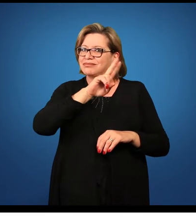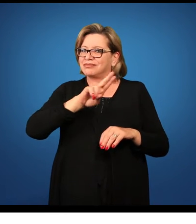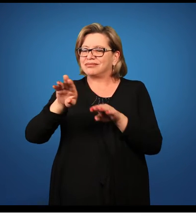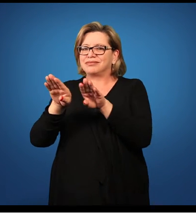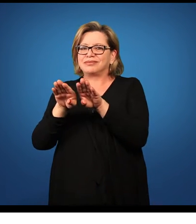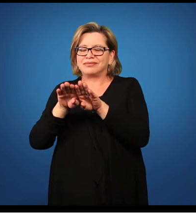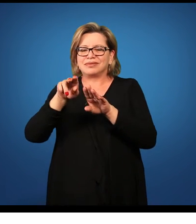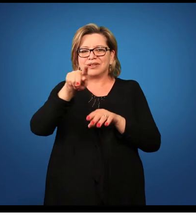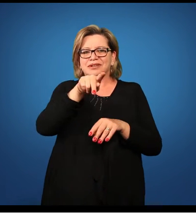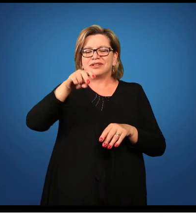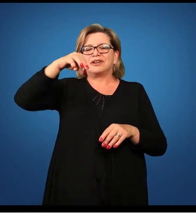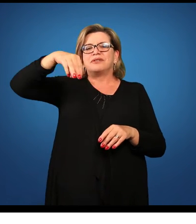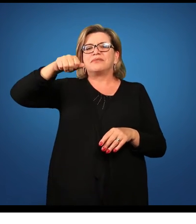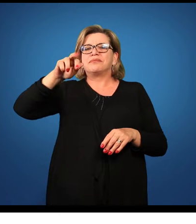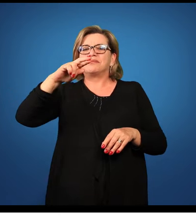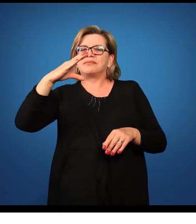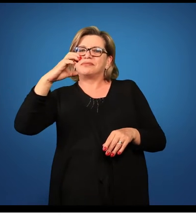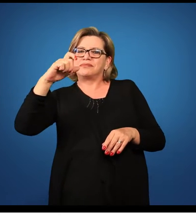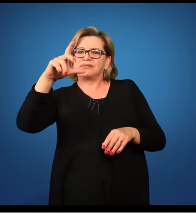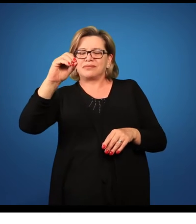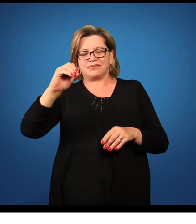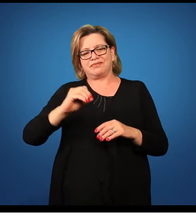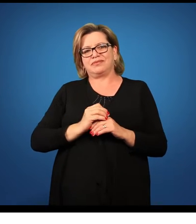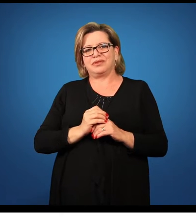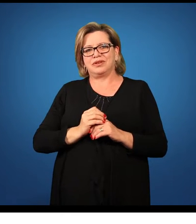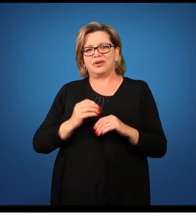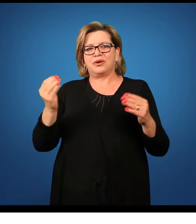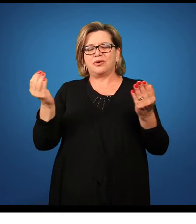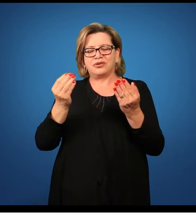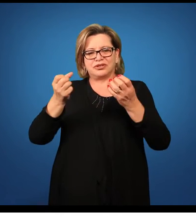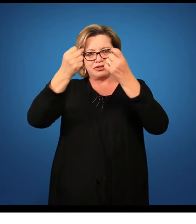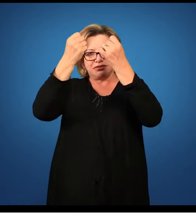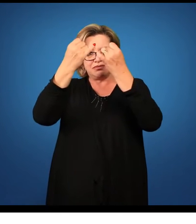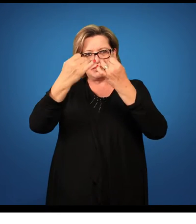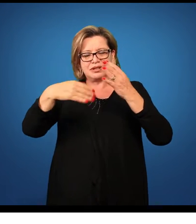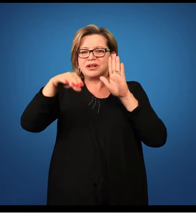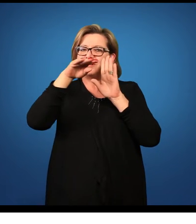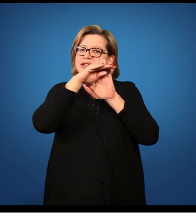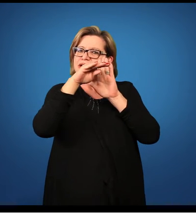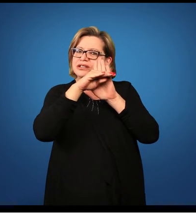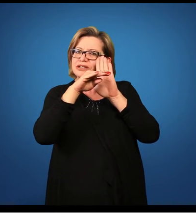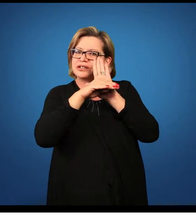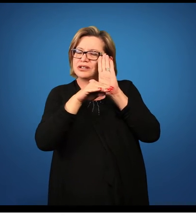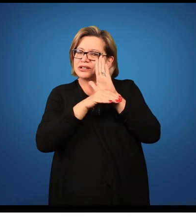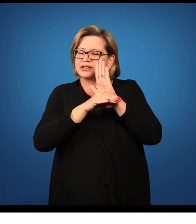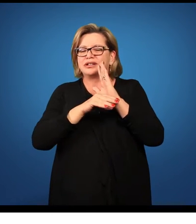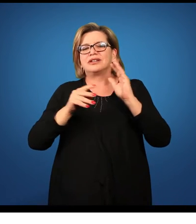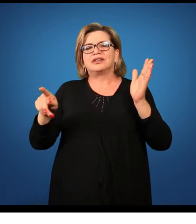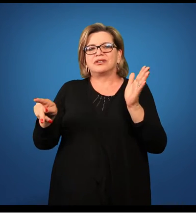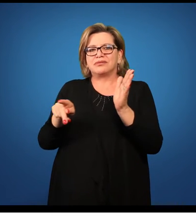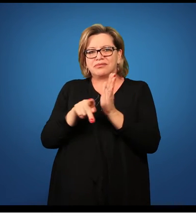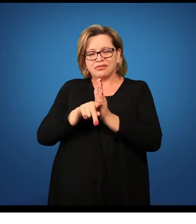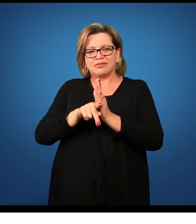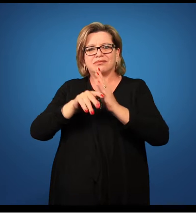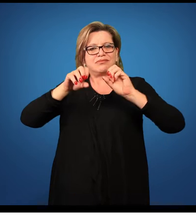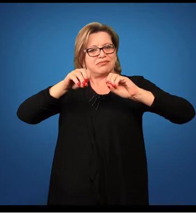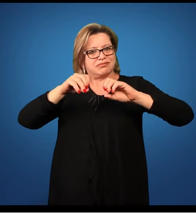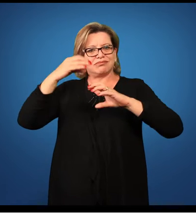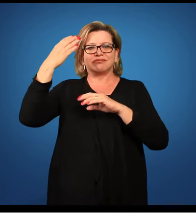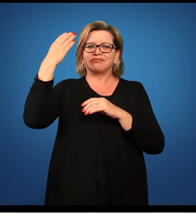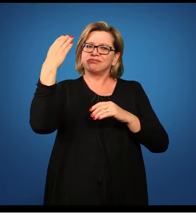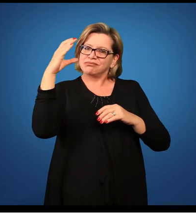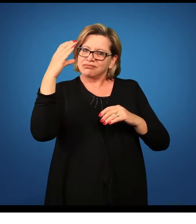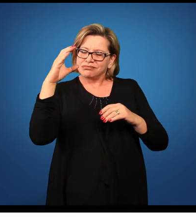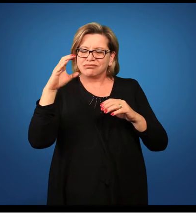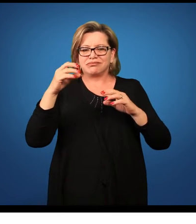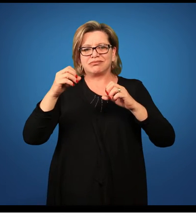Hoje nós falaremos sobre o planejamento e execução de aulas de Ciências no Ensino Fundamental. Então, qual seria o objetivo?